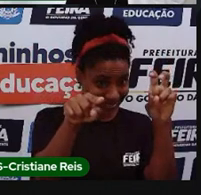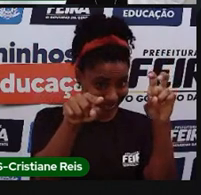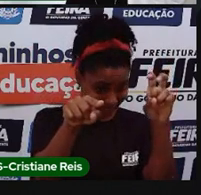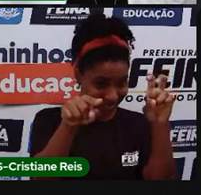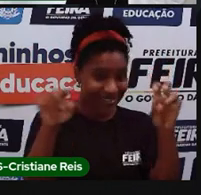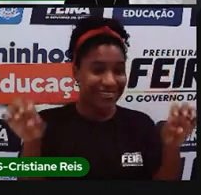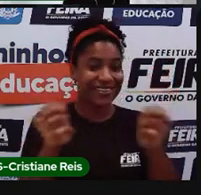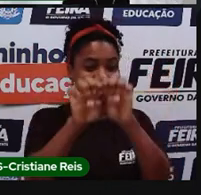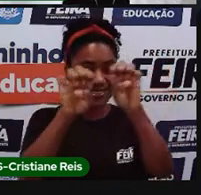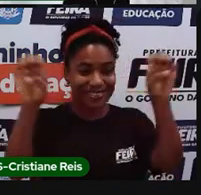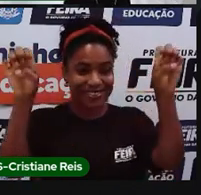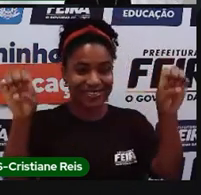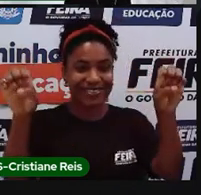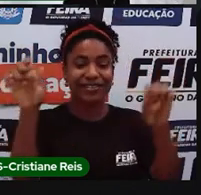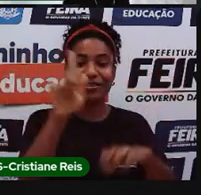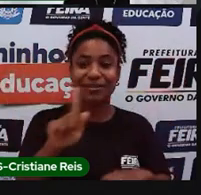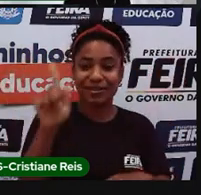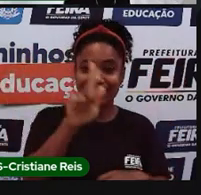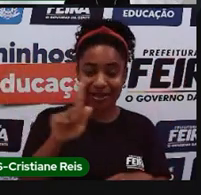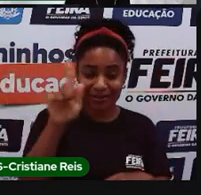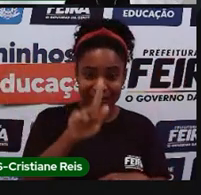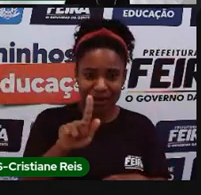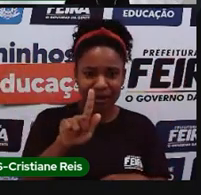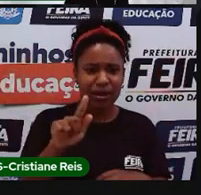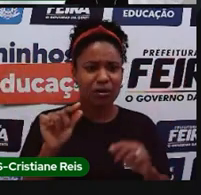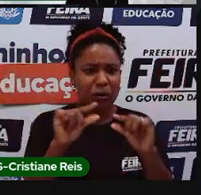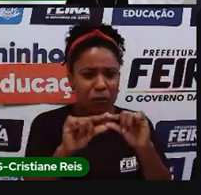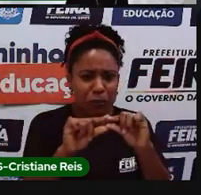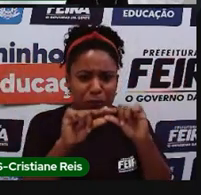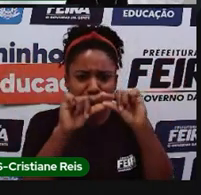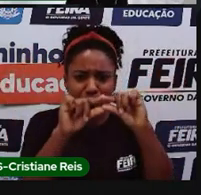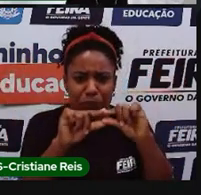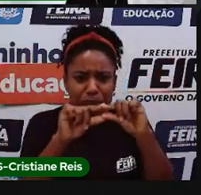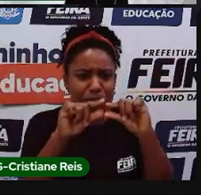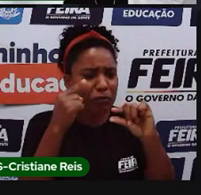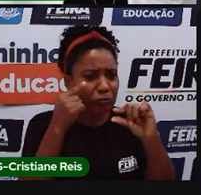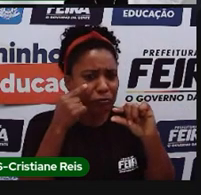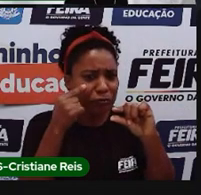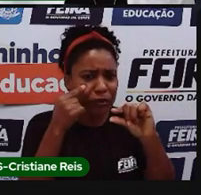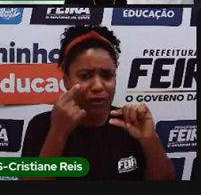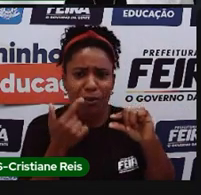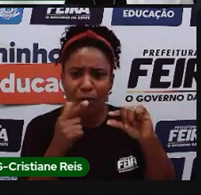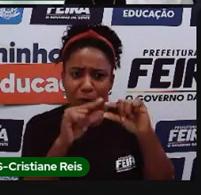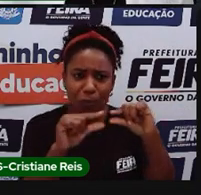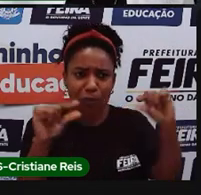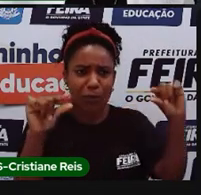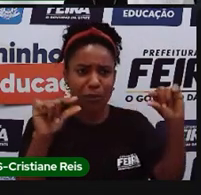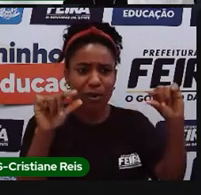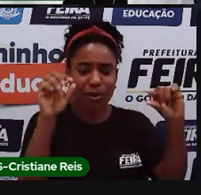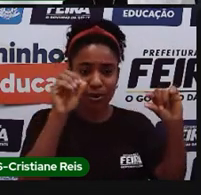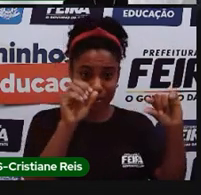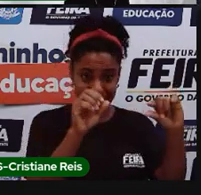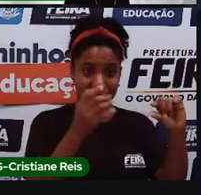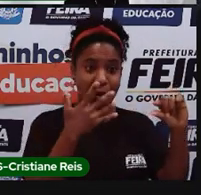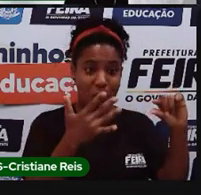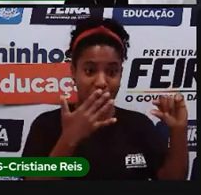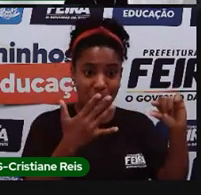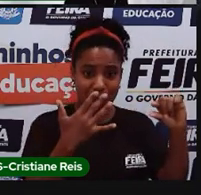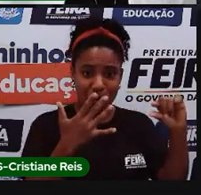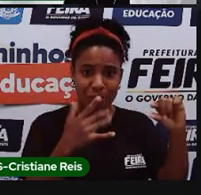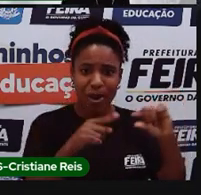legenda e agora entrou uma outra informação que é a escala, ó, ela fica aqui nesse